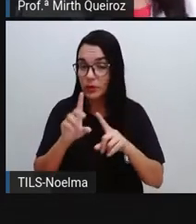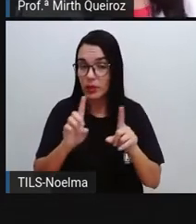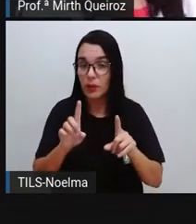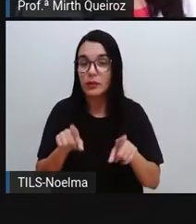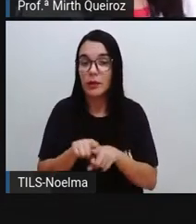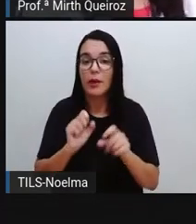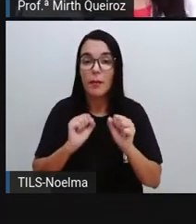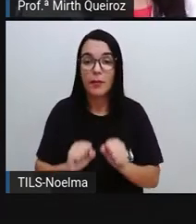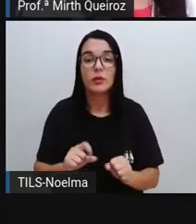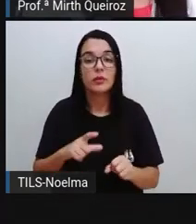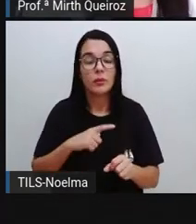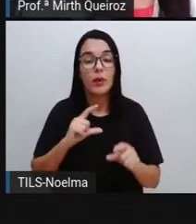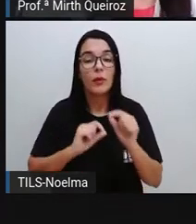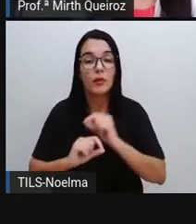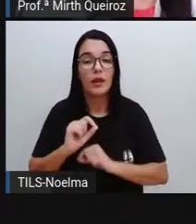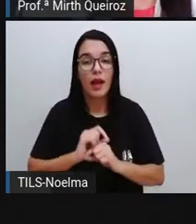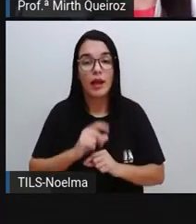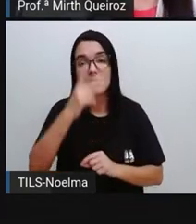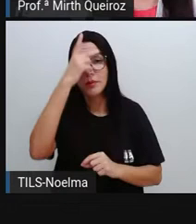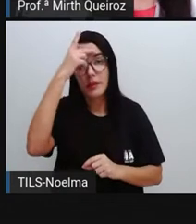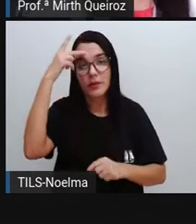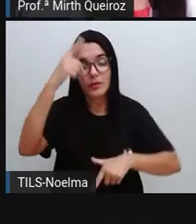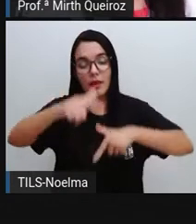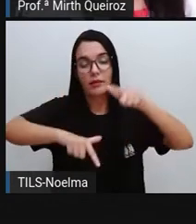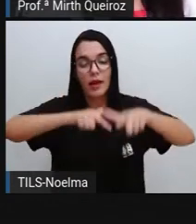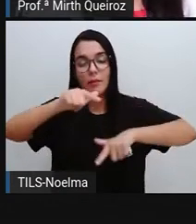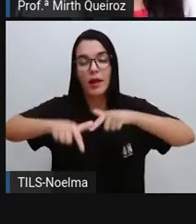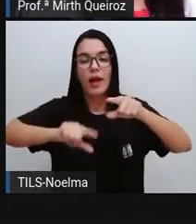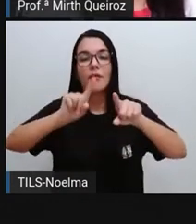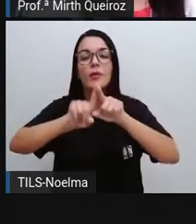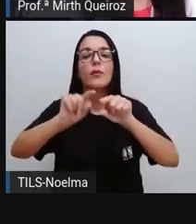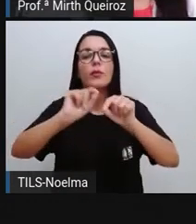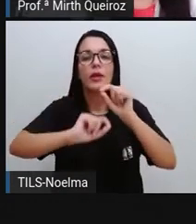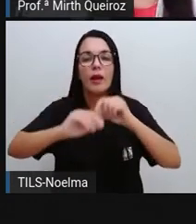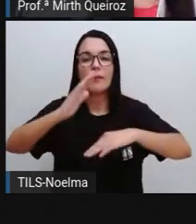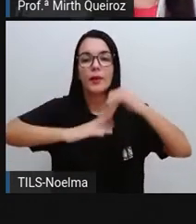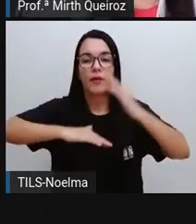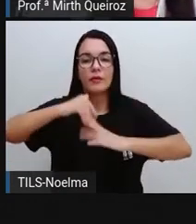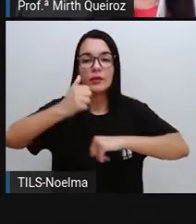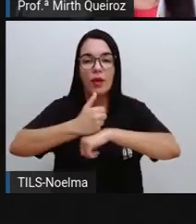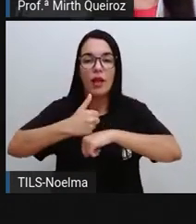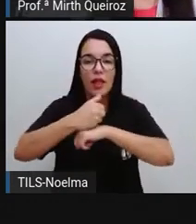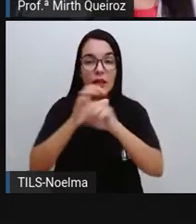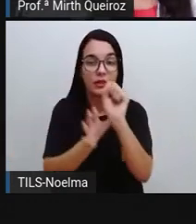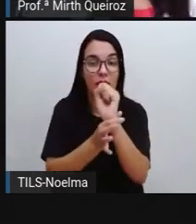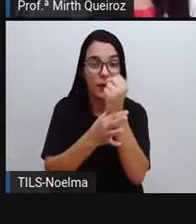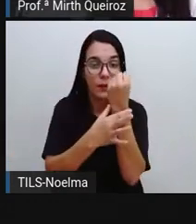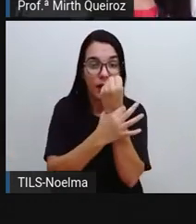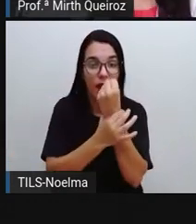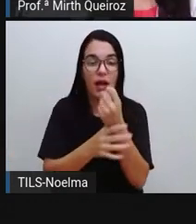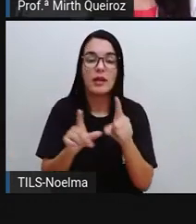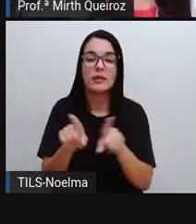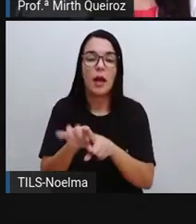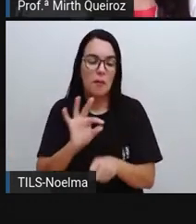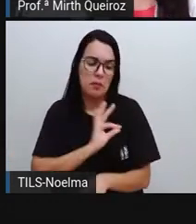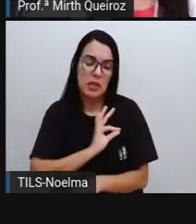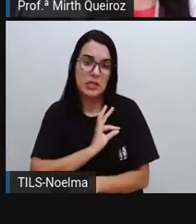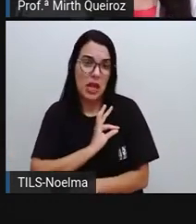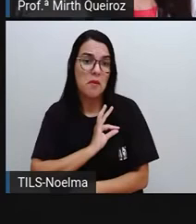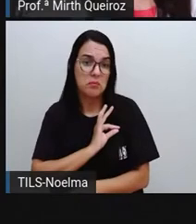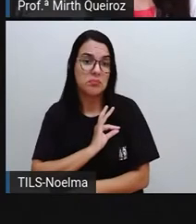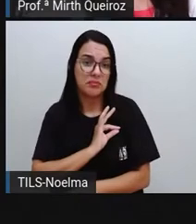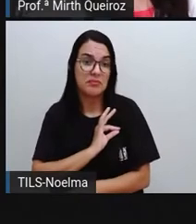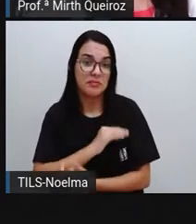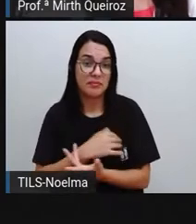prestação de serviços, que é o caso serviço de segurança, né? Que é o caso policial, por exemplo,